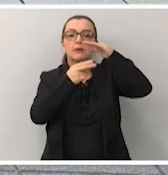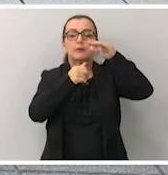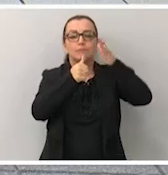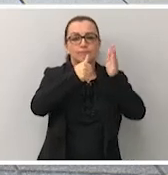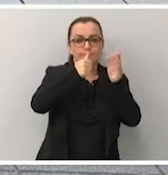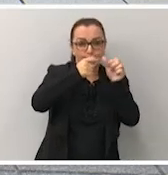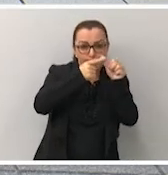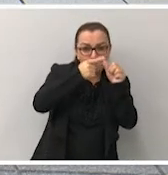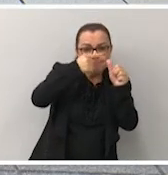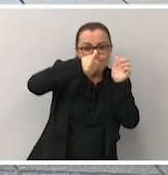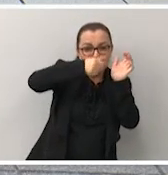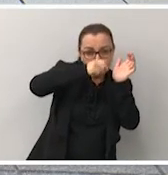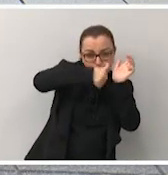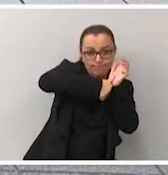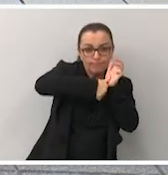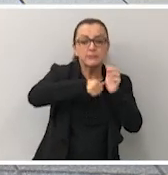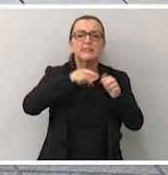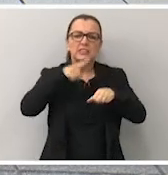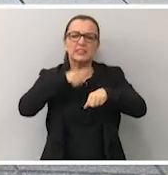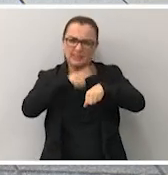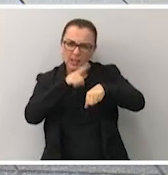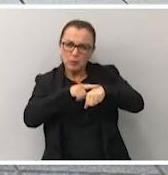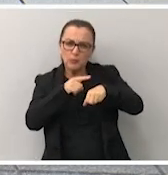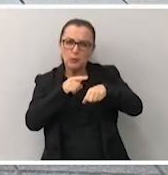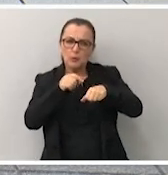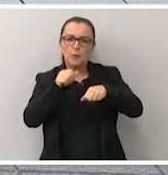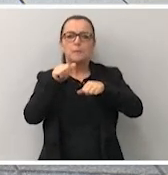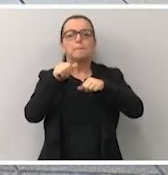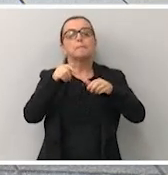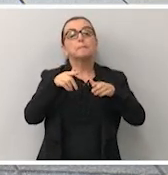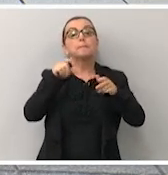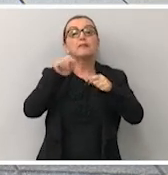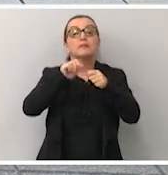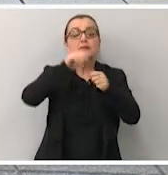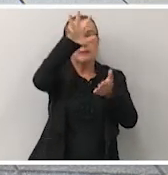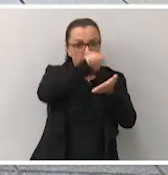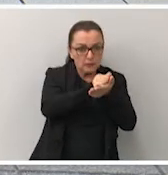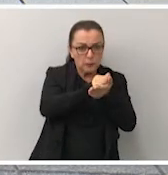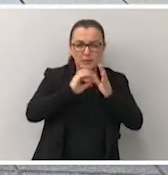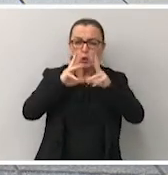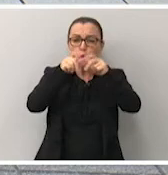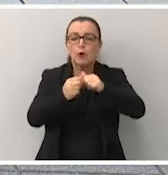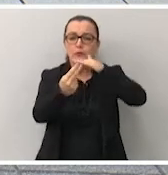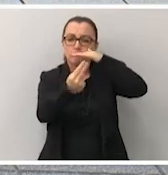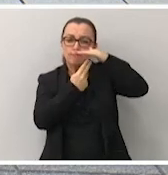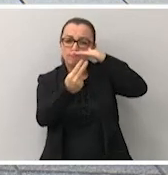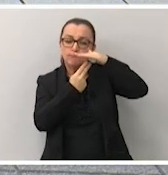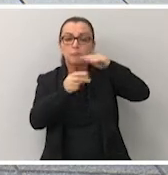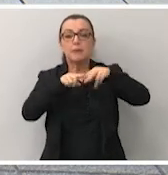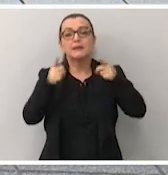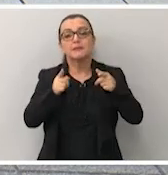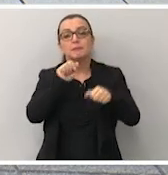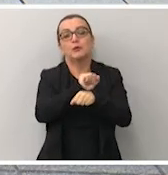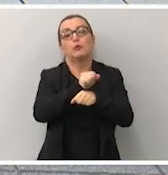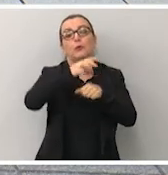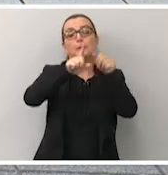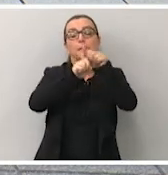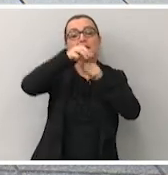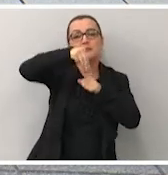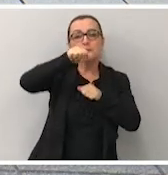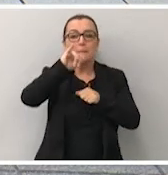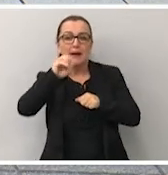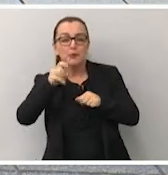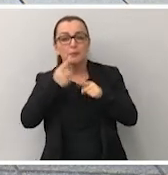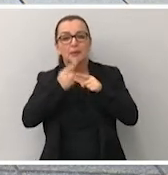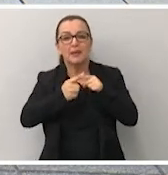uma expectativa, existiu um prazo, inclusive encerrou no mês de maio, para que todos fizessem esse cadastro biométrico. Mas, por causa da